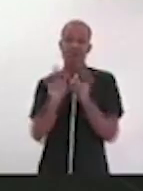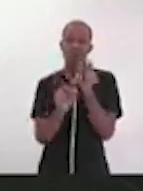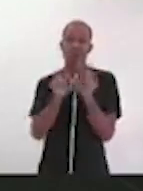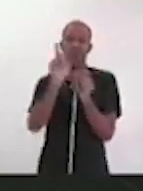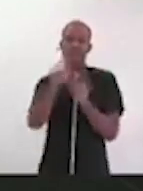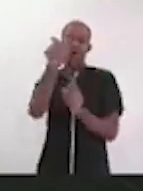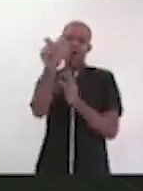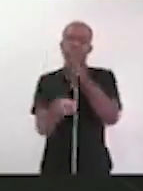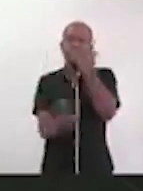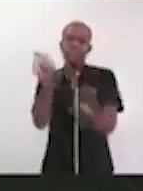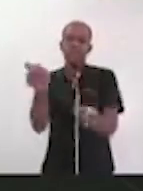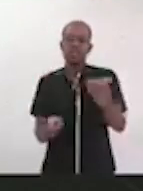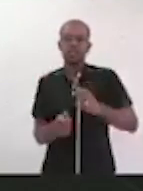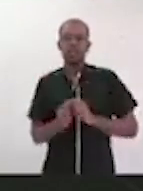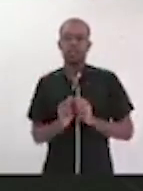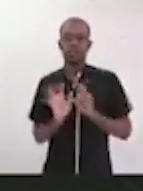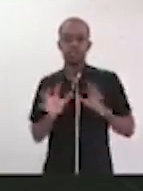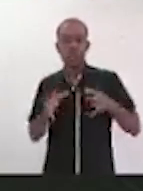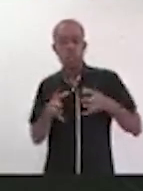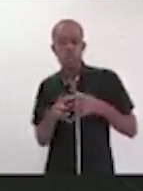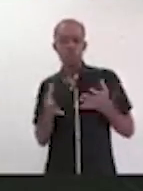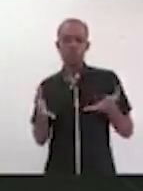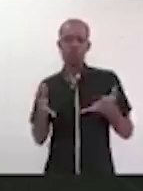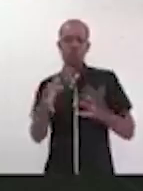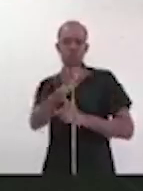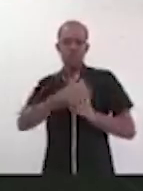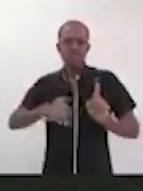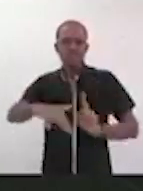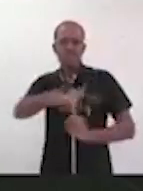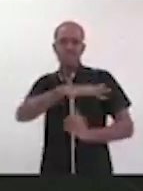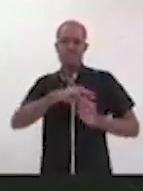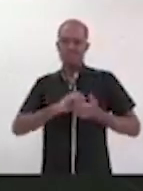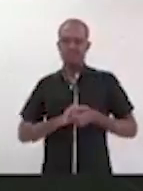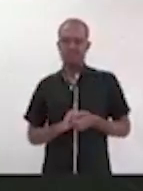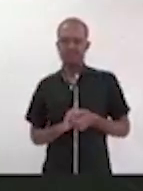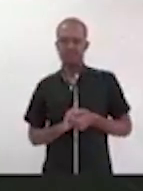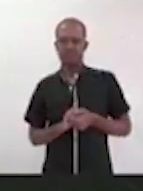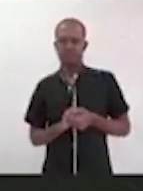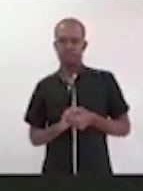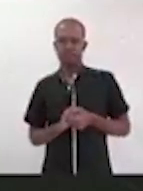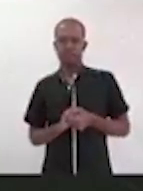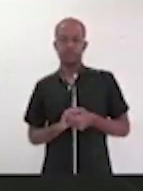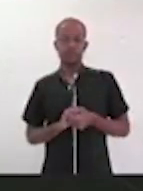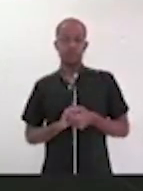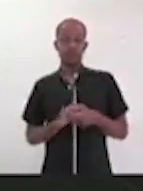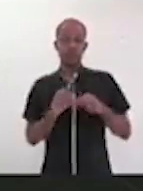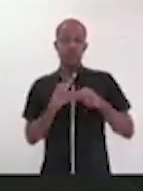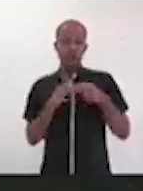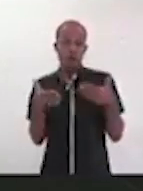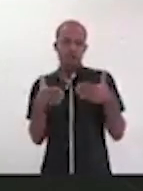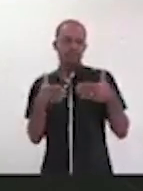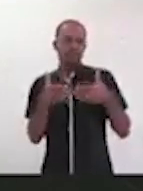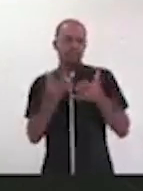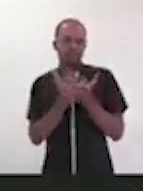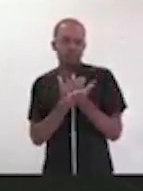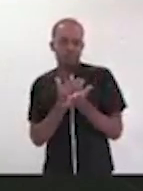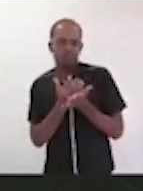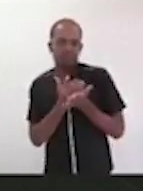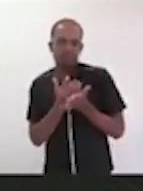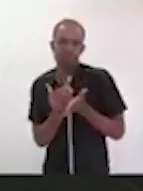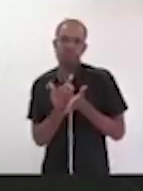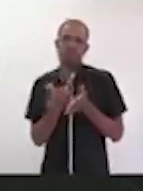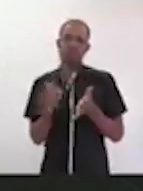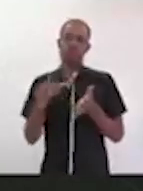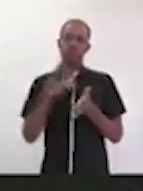grupos e sociedade como um todo. Então, diante dessa abertura inicial, obviamente, o que só tenho a dizer